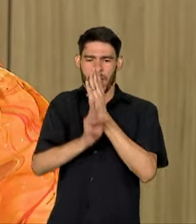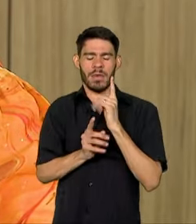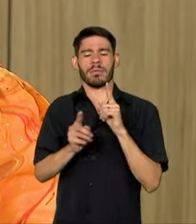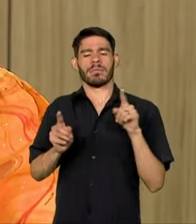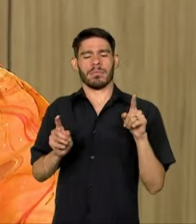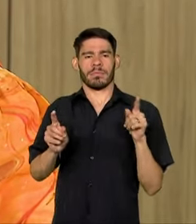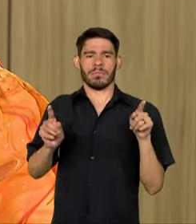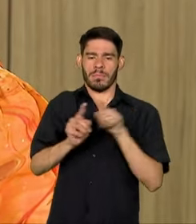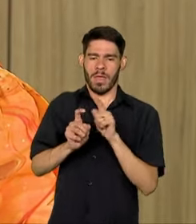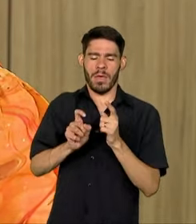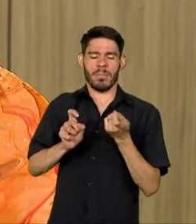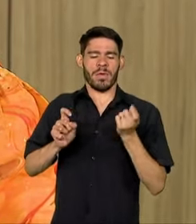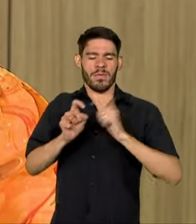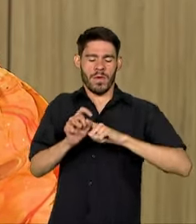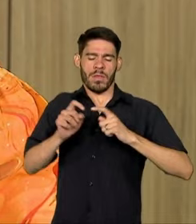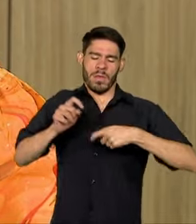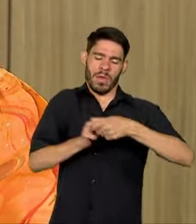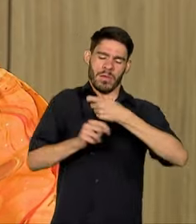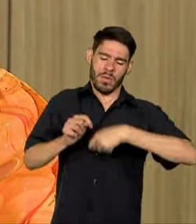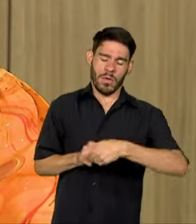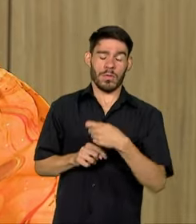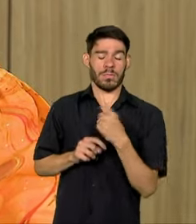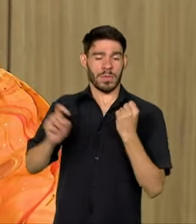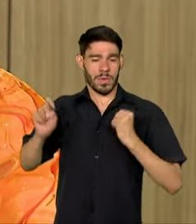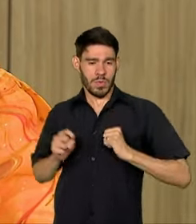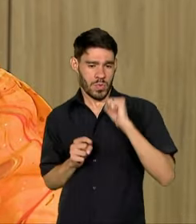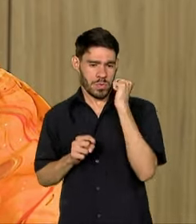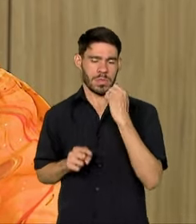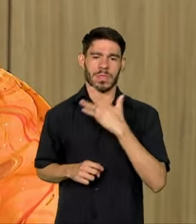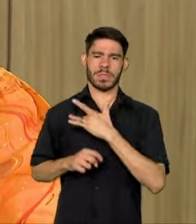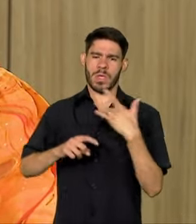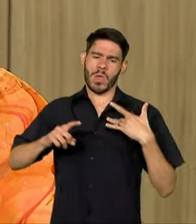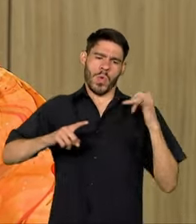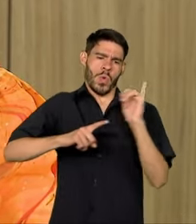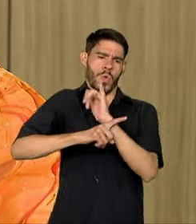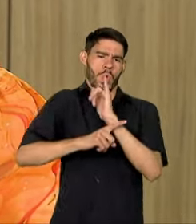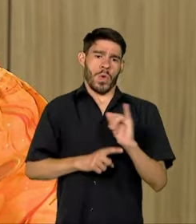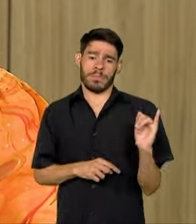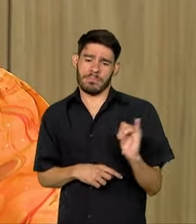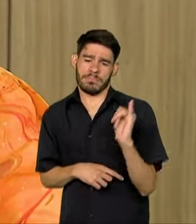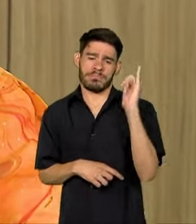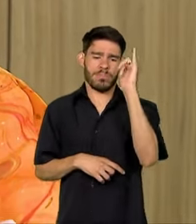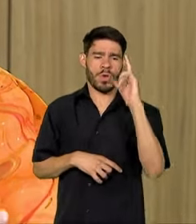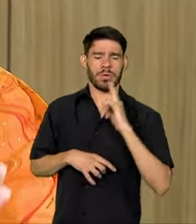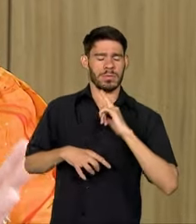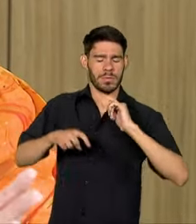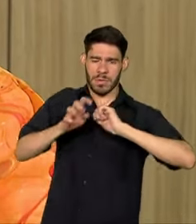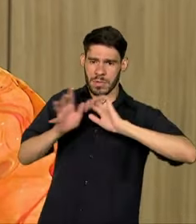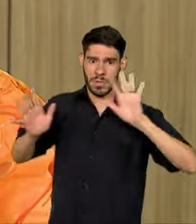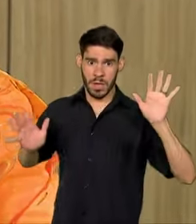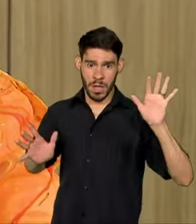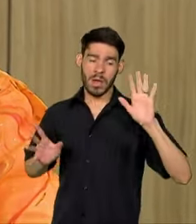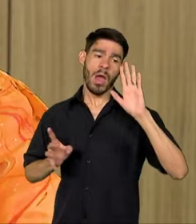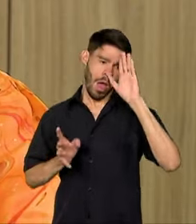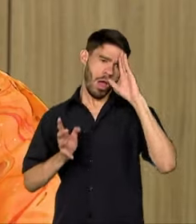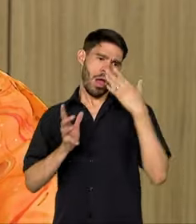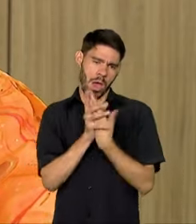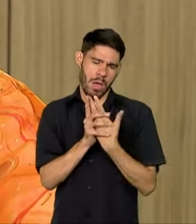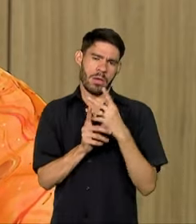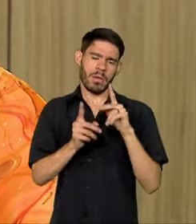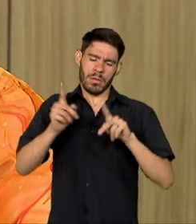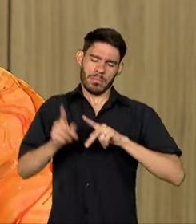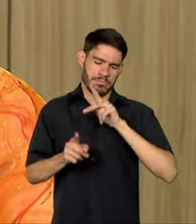complexo econômico e industrial da saúde, uma estratégia fundamental que ficou muito clara, eu creio, para a